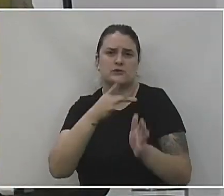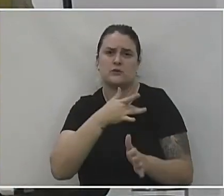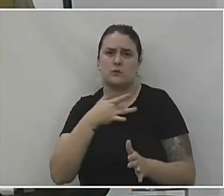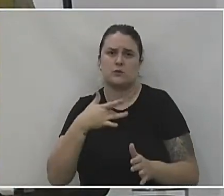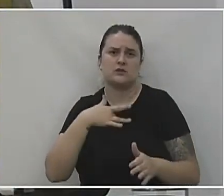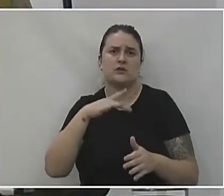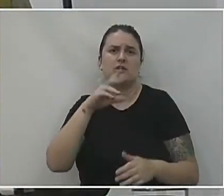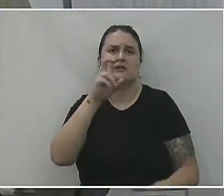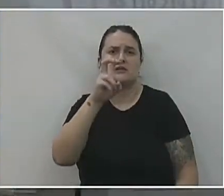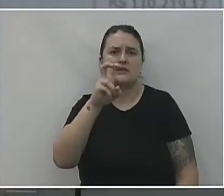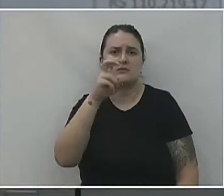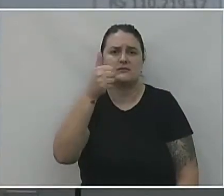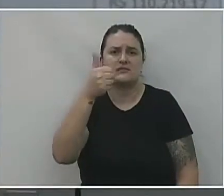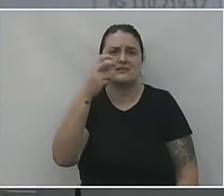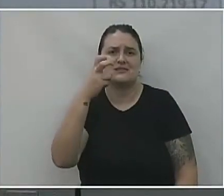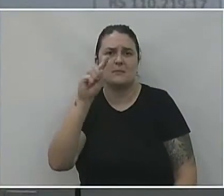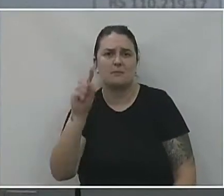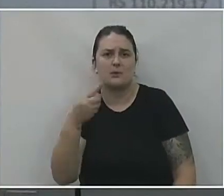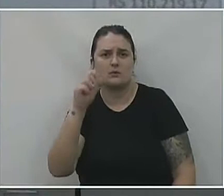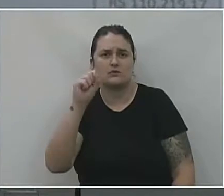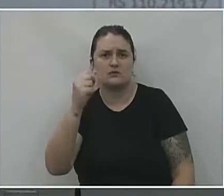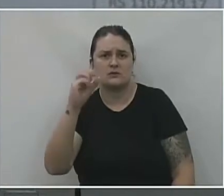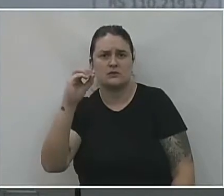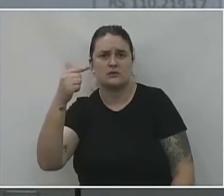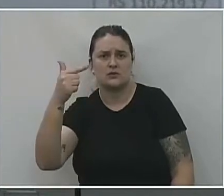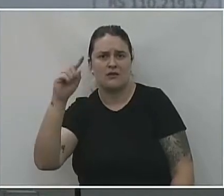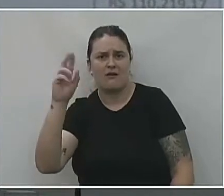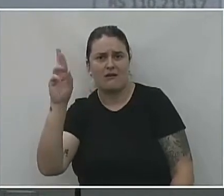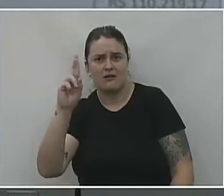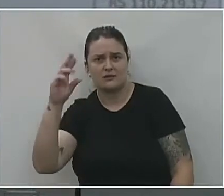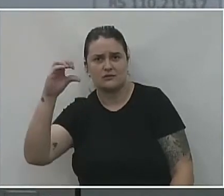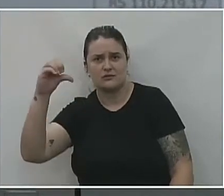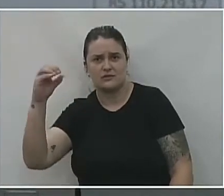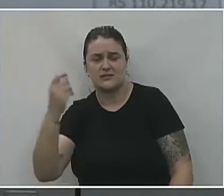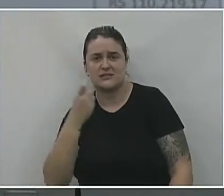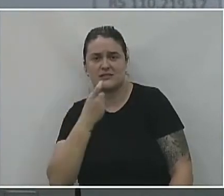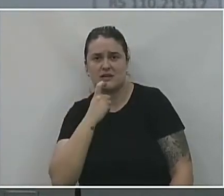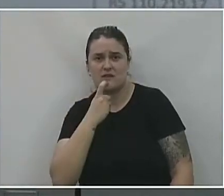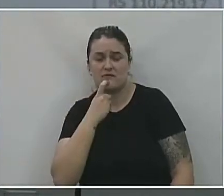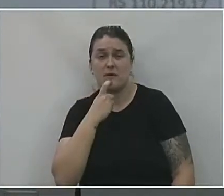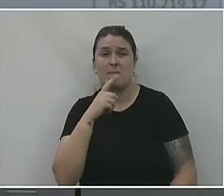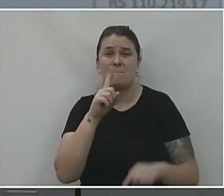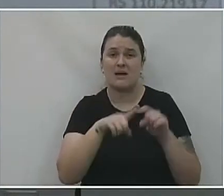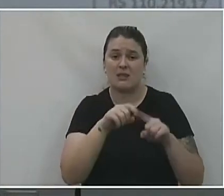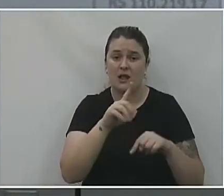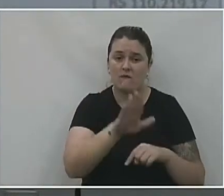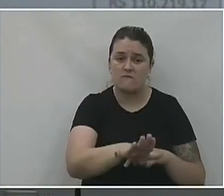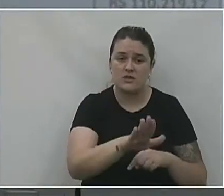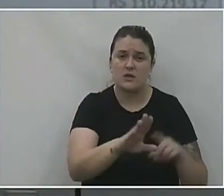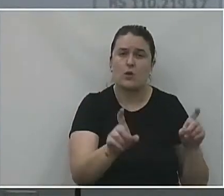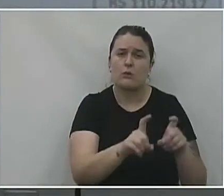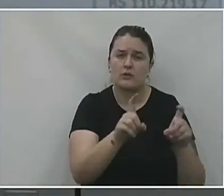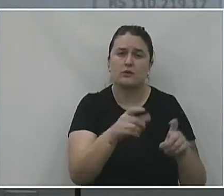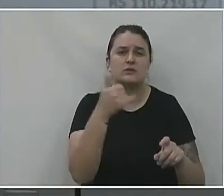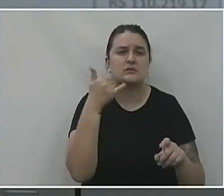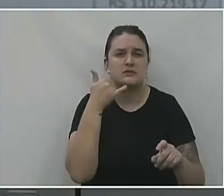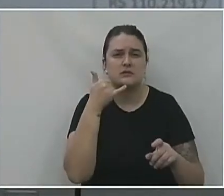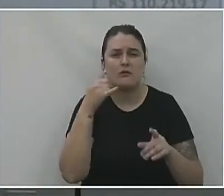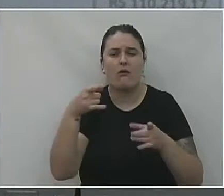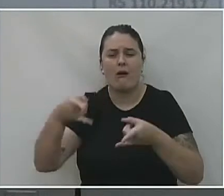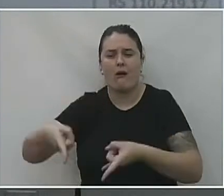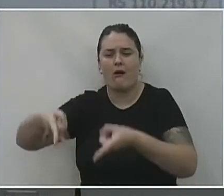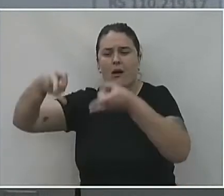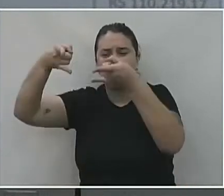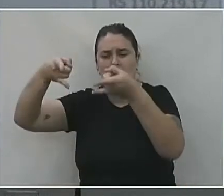Gastamos R$ 515.802,90. Material permanente, computador, celular, beliche,